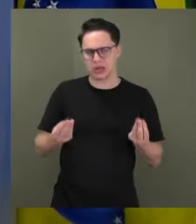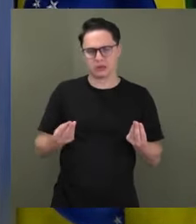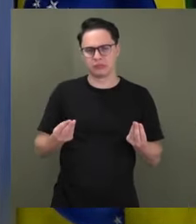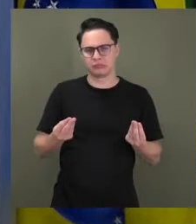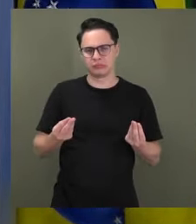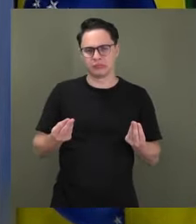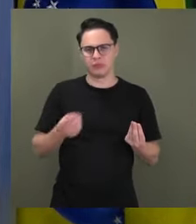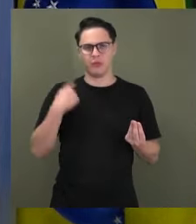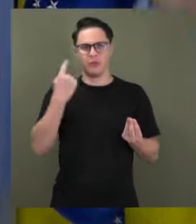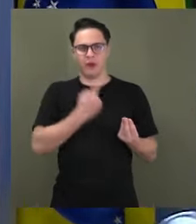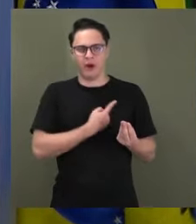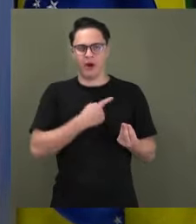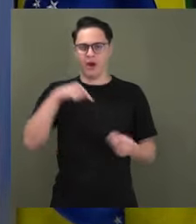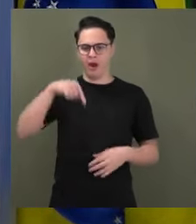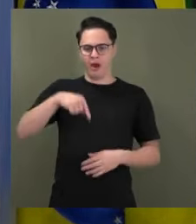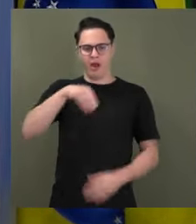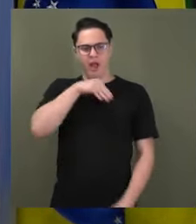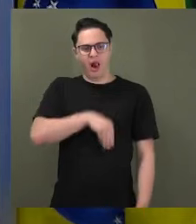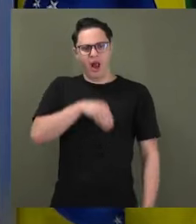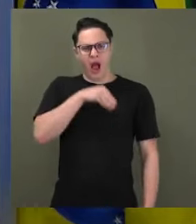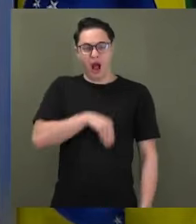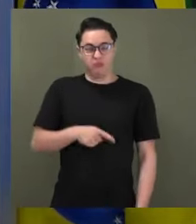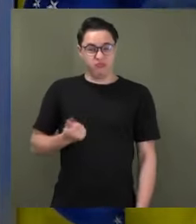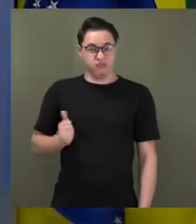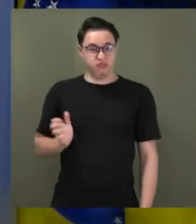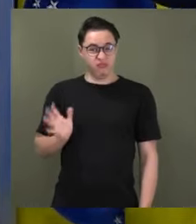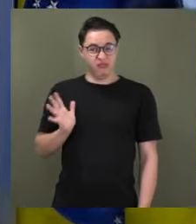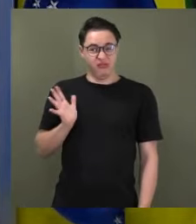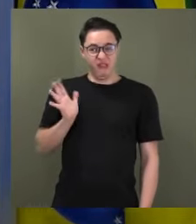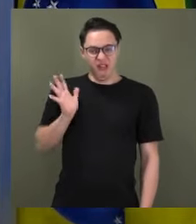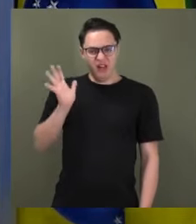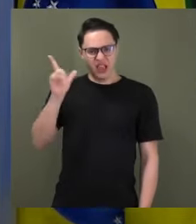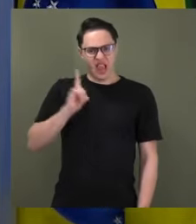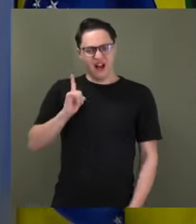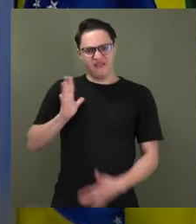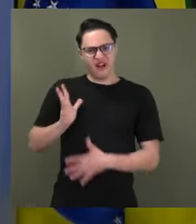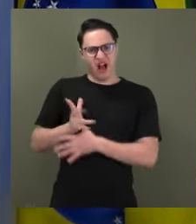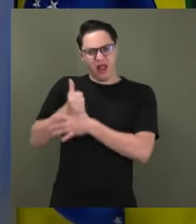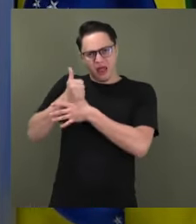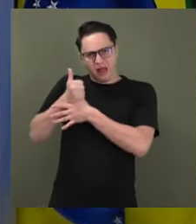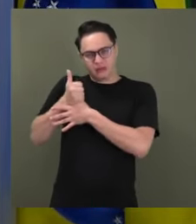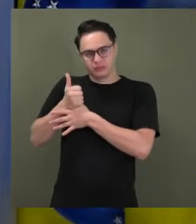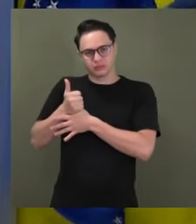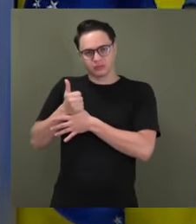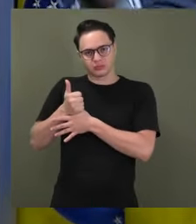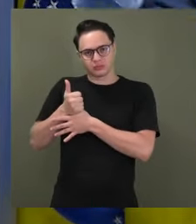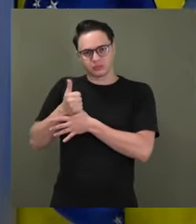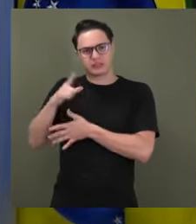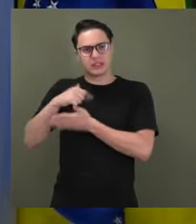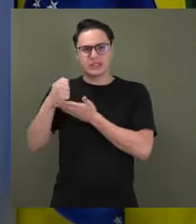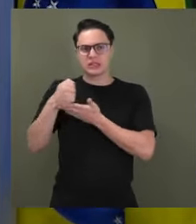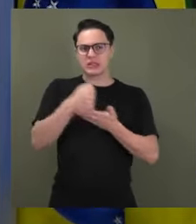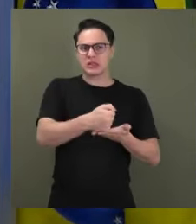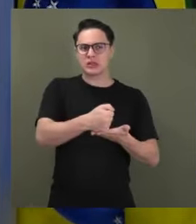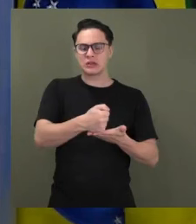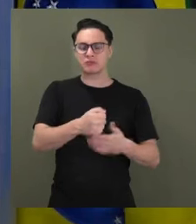estarmos recebendo nossos altos salários, cheio de vantagens, com assessorias?